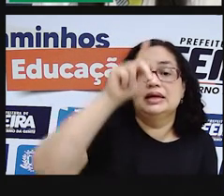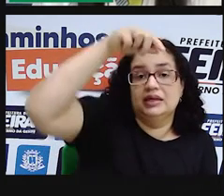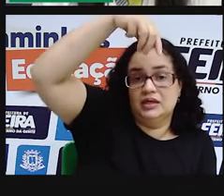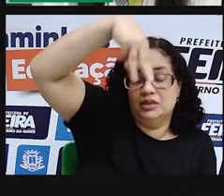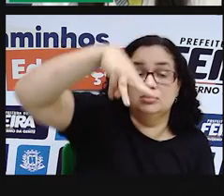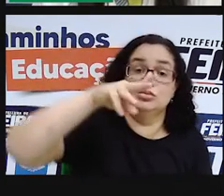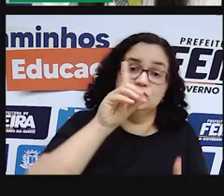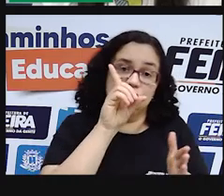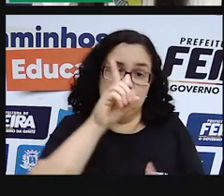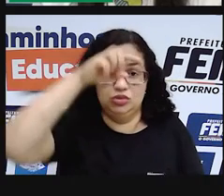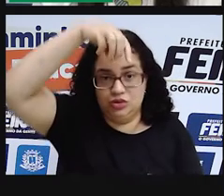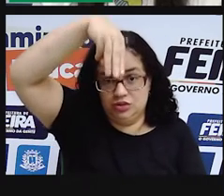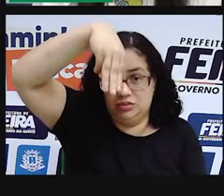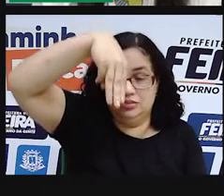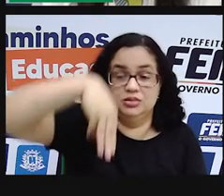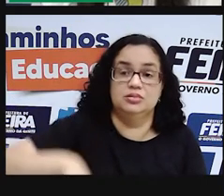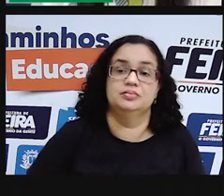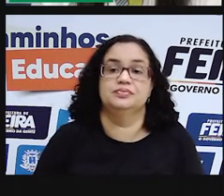de diâmetro.